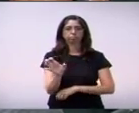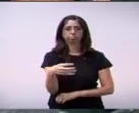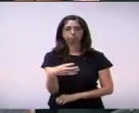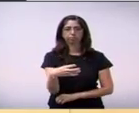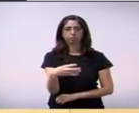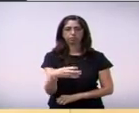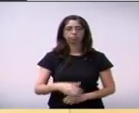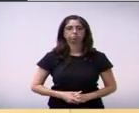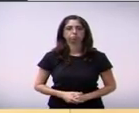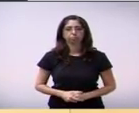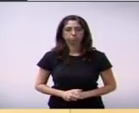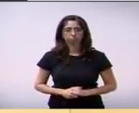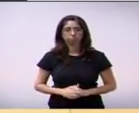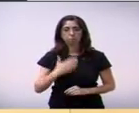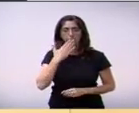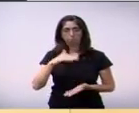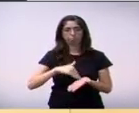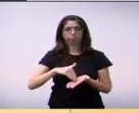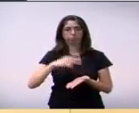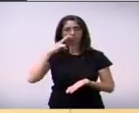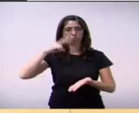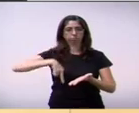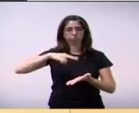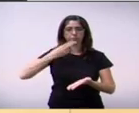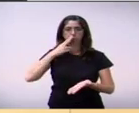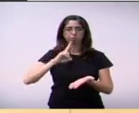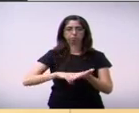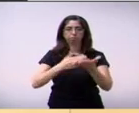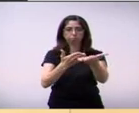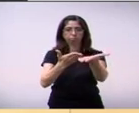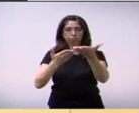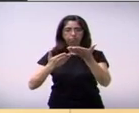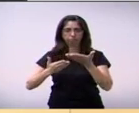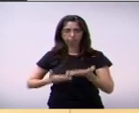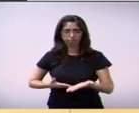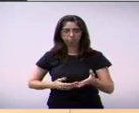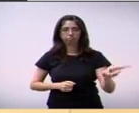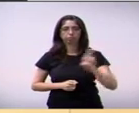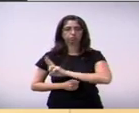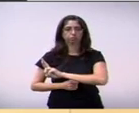Ilha Paz. Peço ao senhor secretário que faça a leitura das correspondências recebidas.